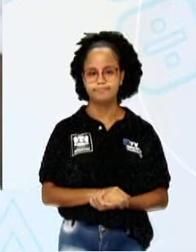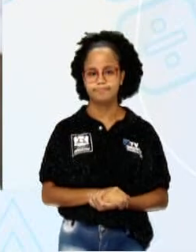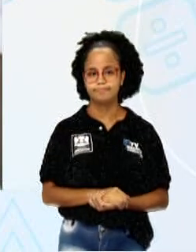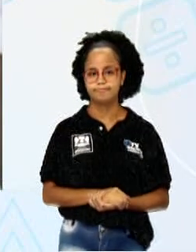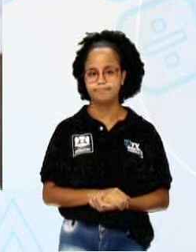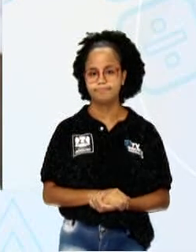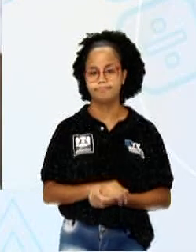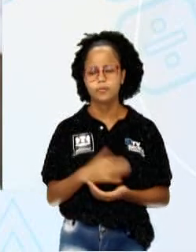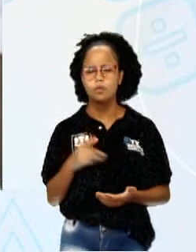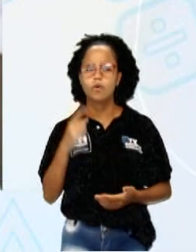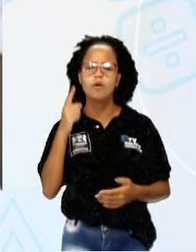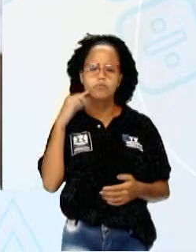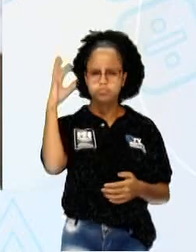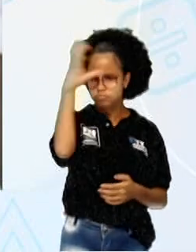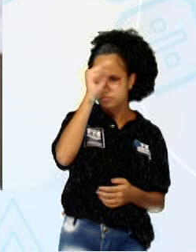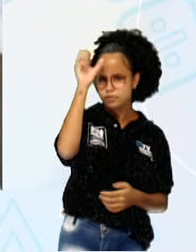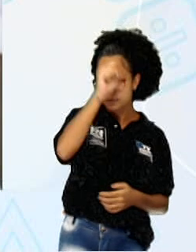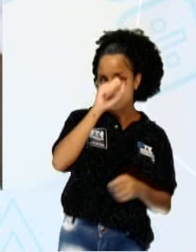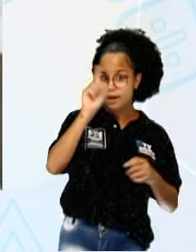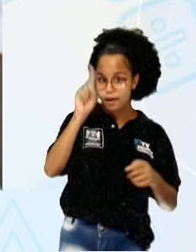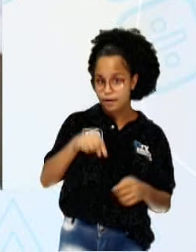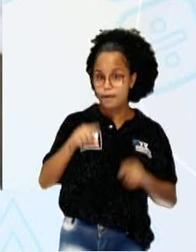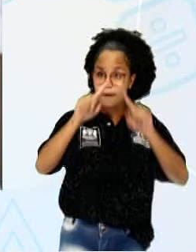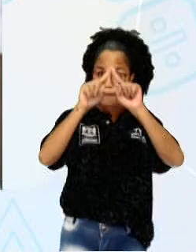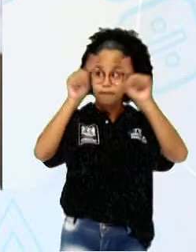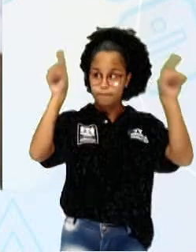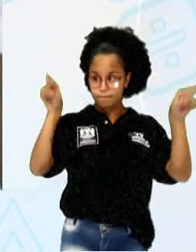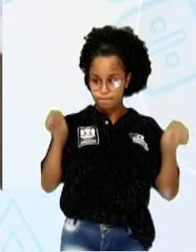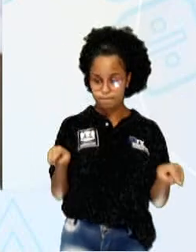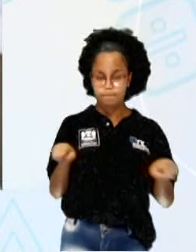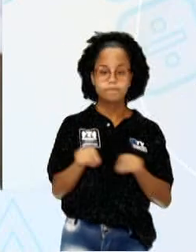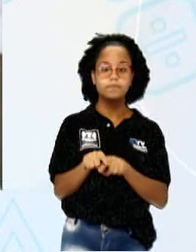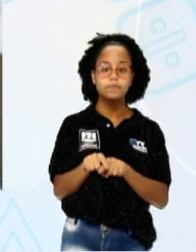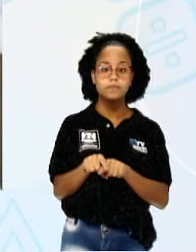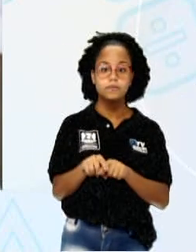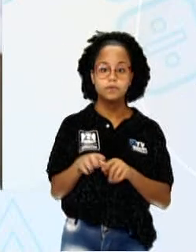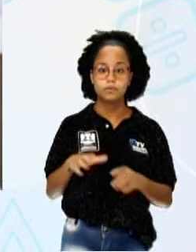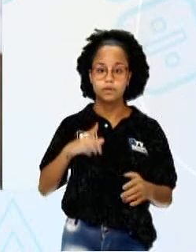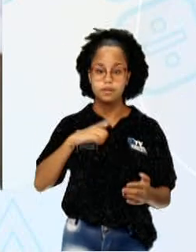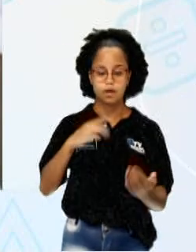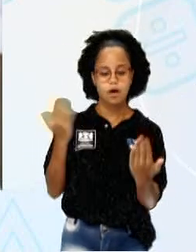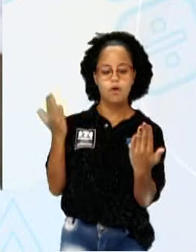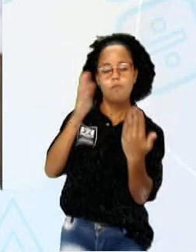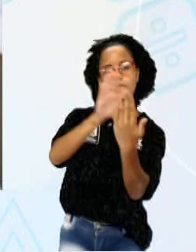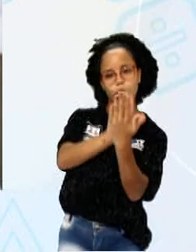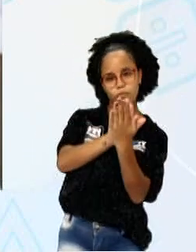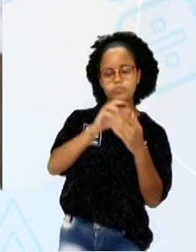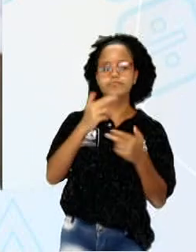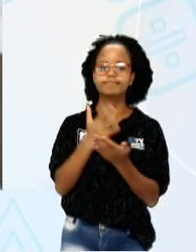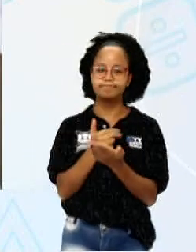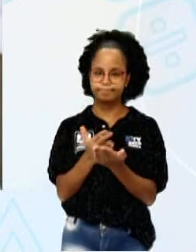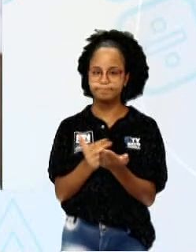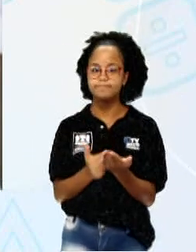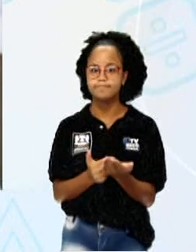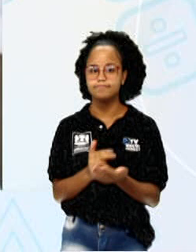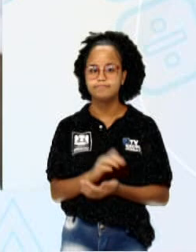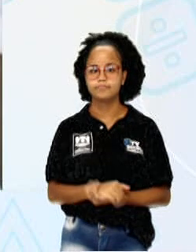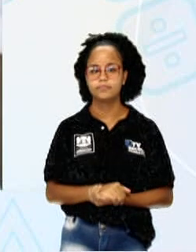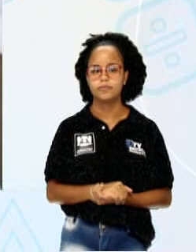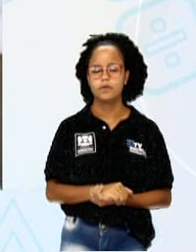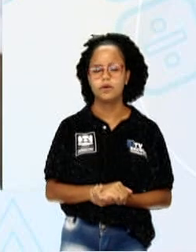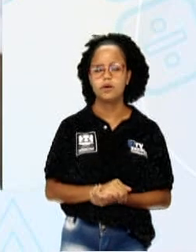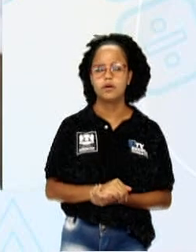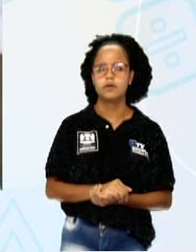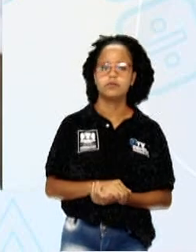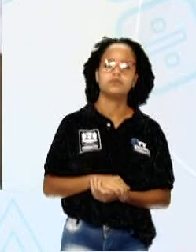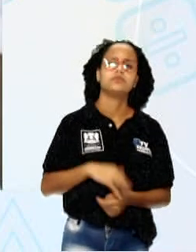Então, pelo que a gente aprendeu, o suporte é a tela. É o que vai segurar a obra. Certo? E a ferramenta?